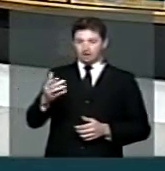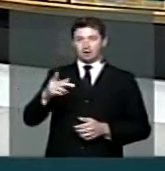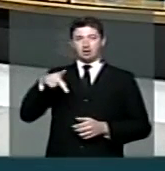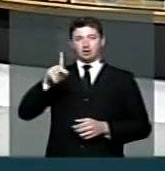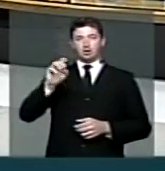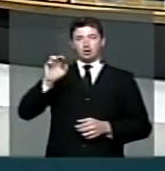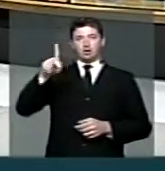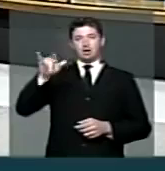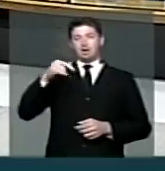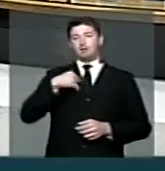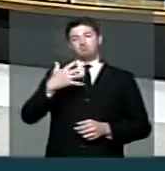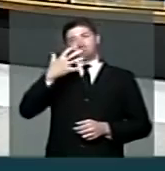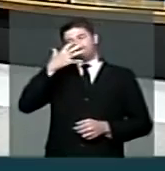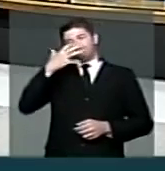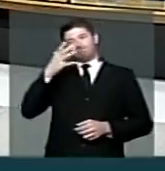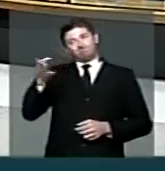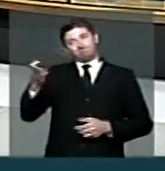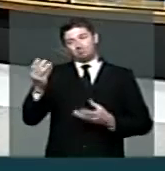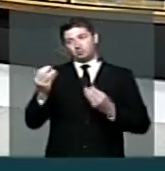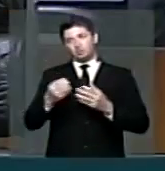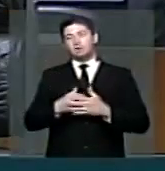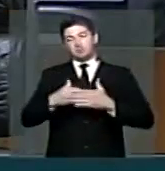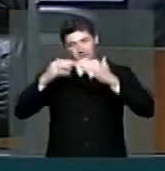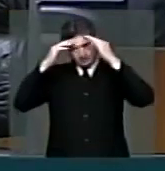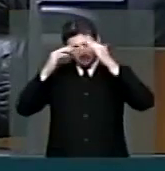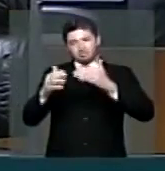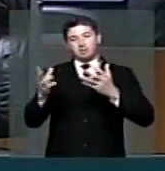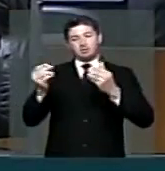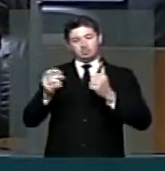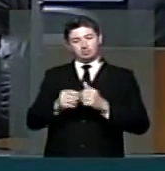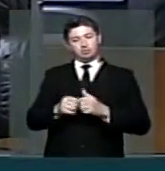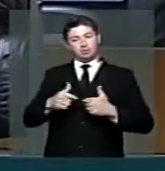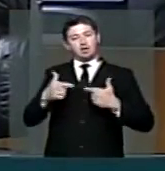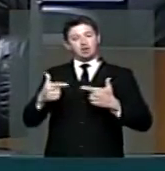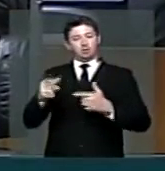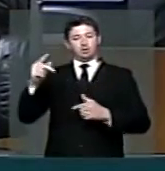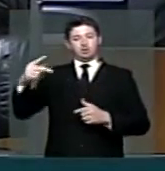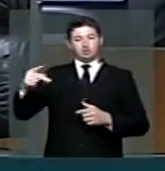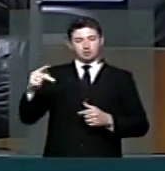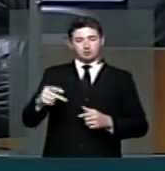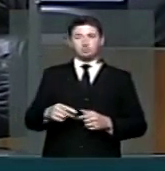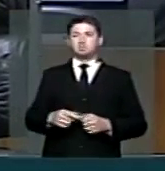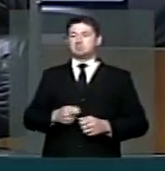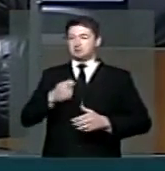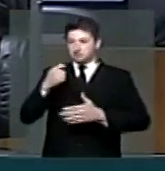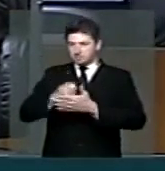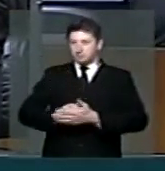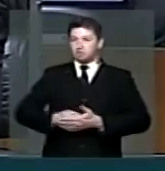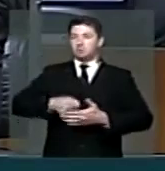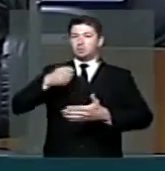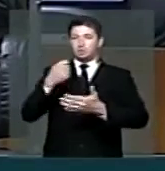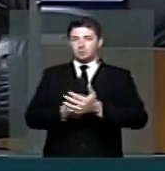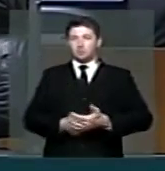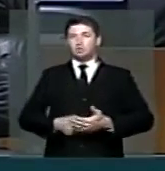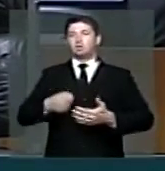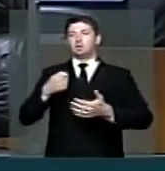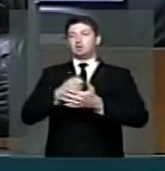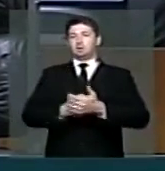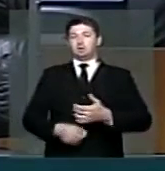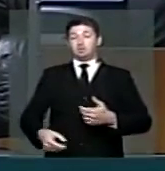conta com a minha admiração, com meu respeito pela sua luta, uma luta incansável, uma luta